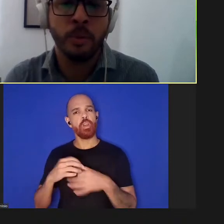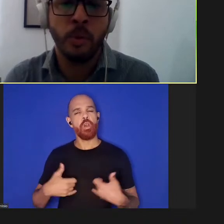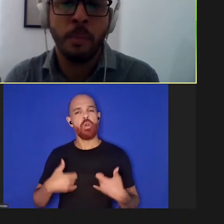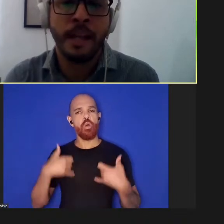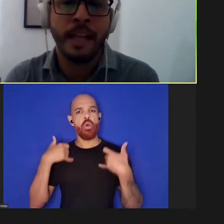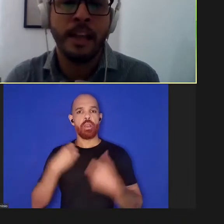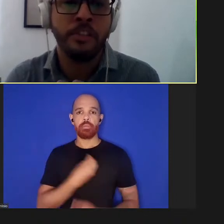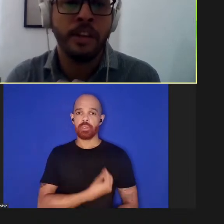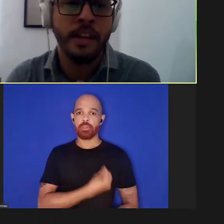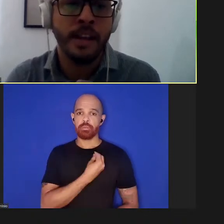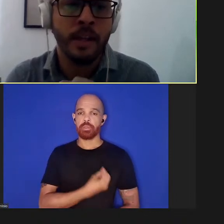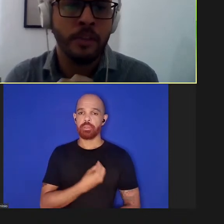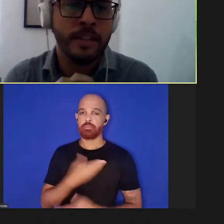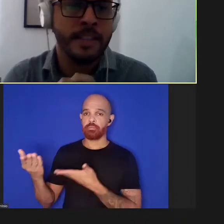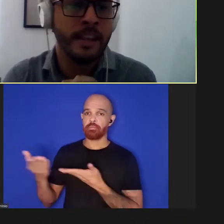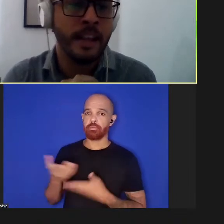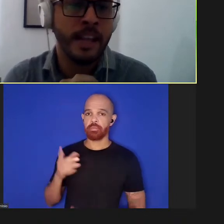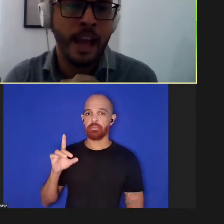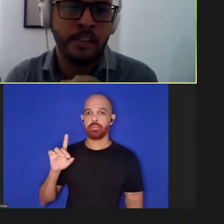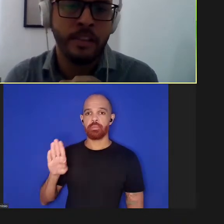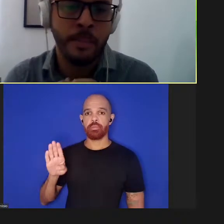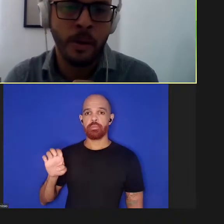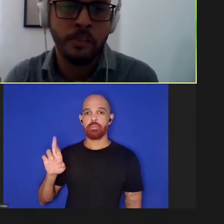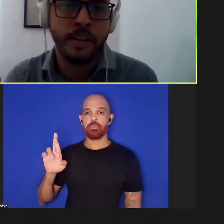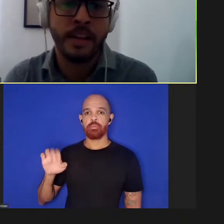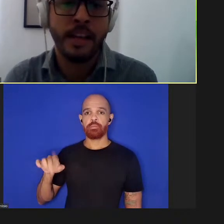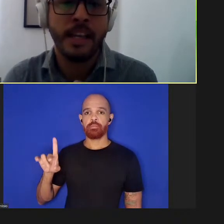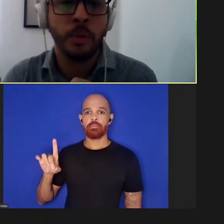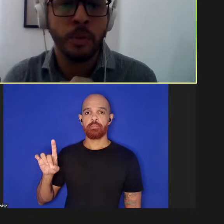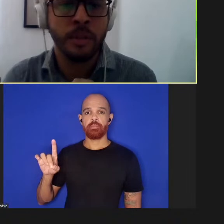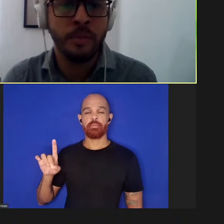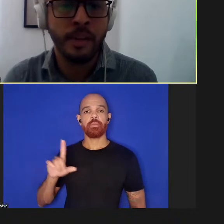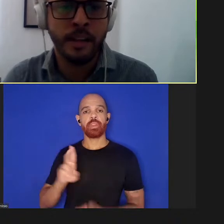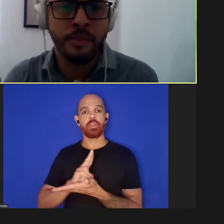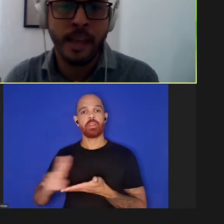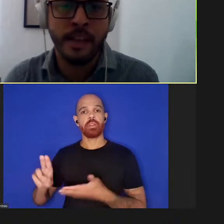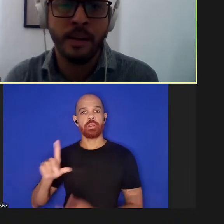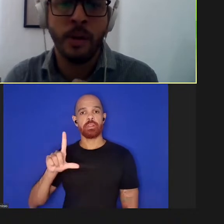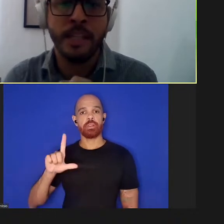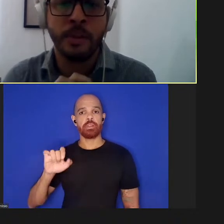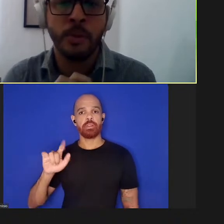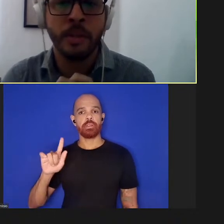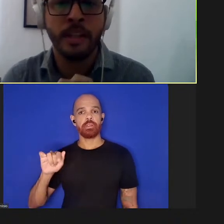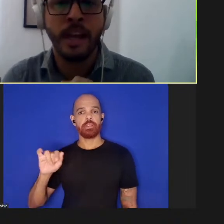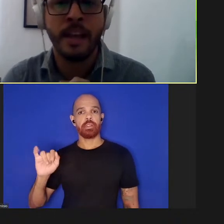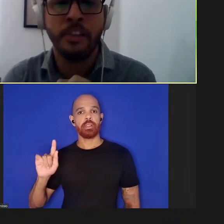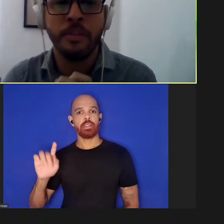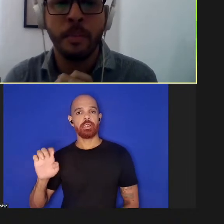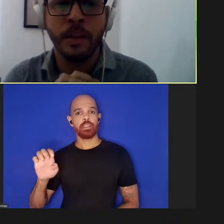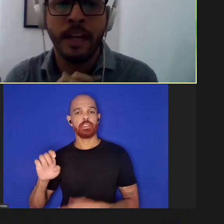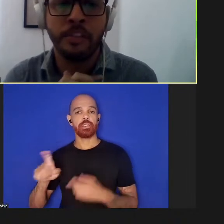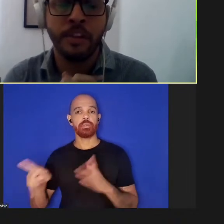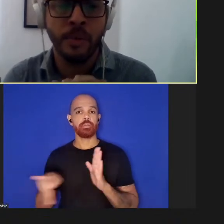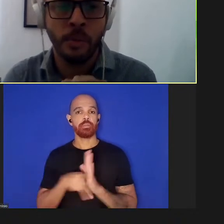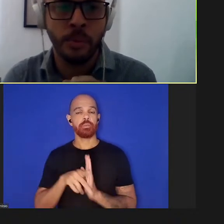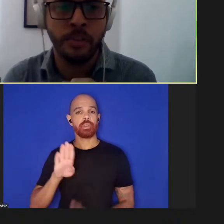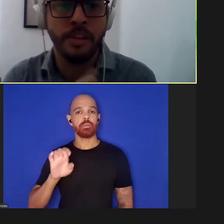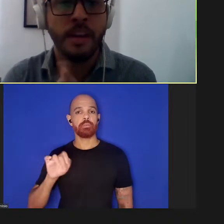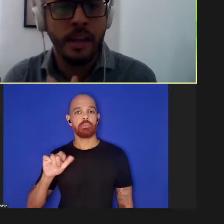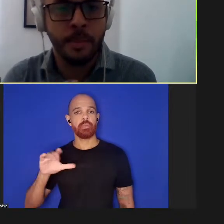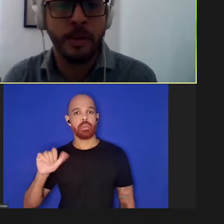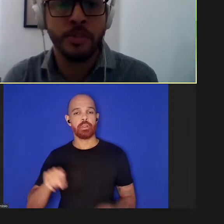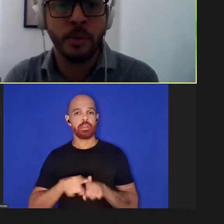receber o doutor Bernard Hentier, da Universidade de MES da Bélgica, e a doutora Viviane Beiga, coordenadora da Rede de Bibliotecas de